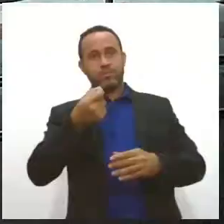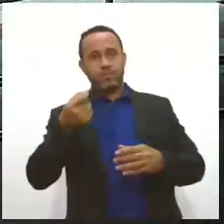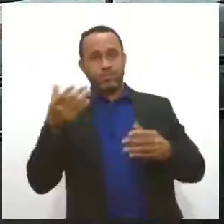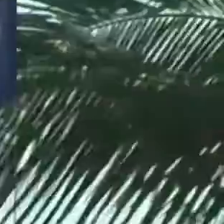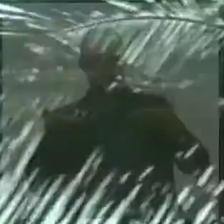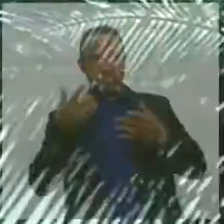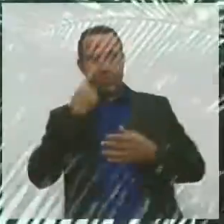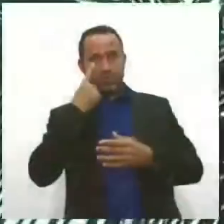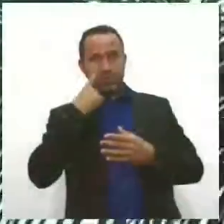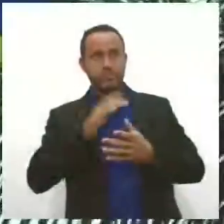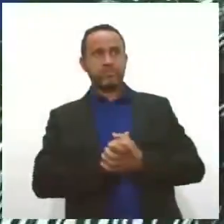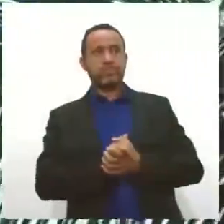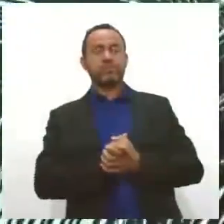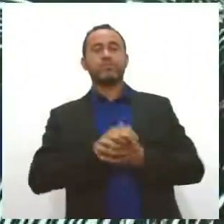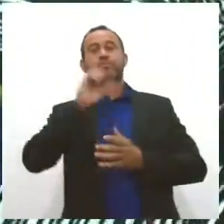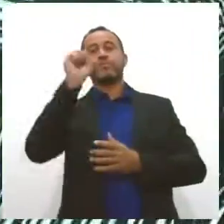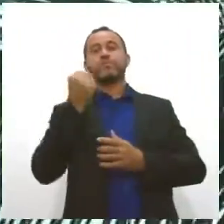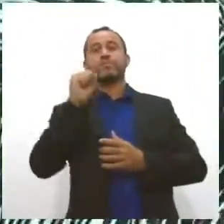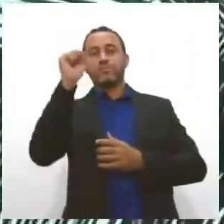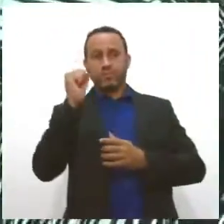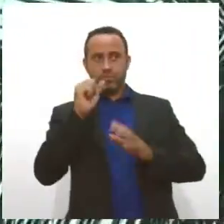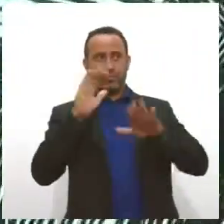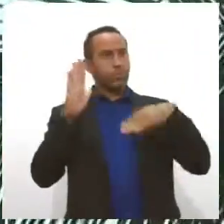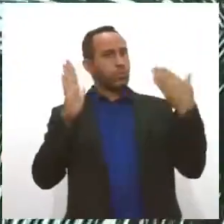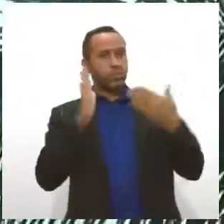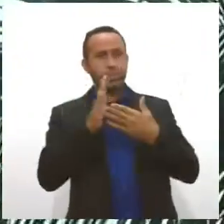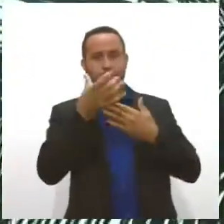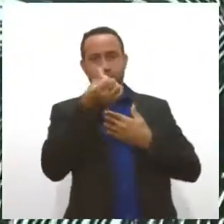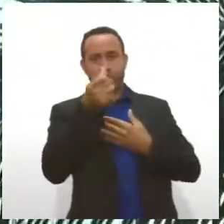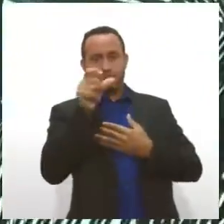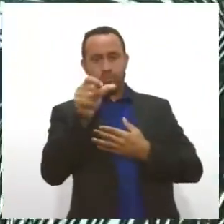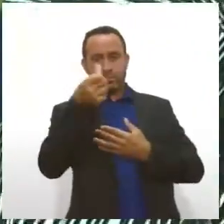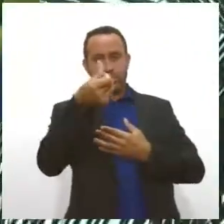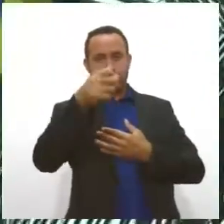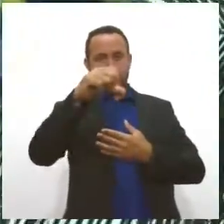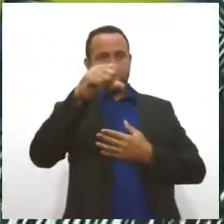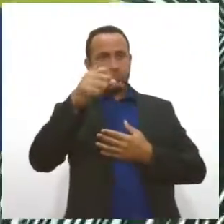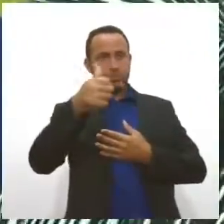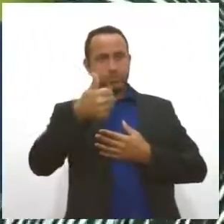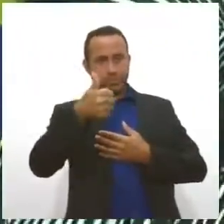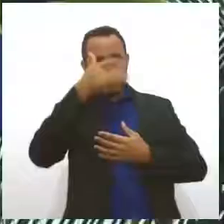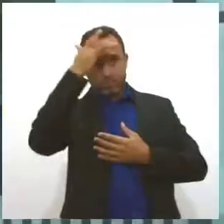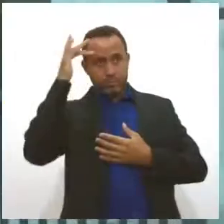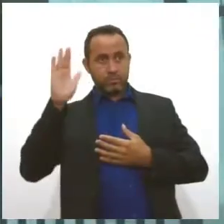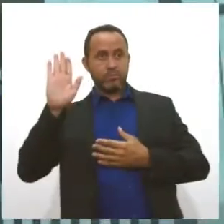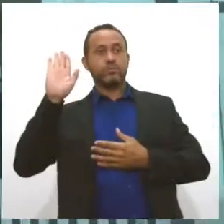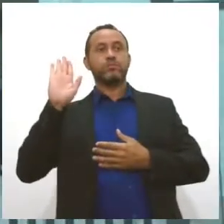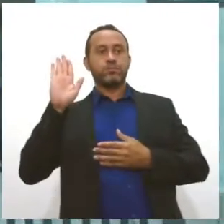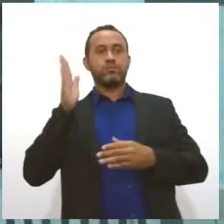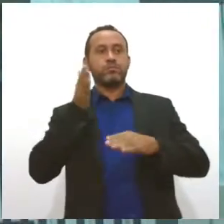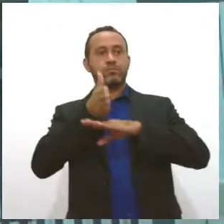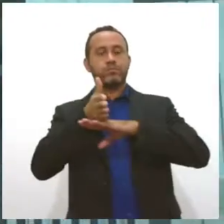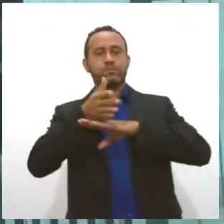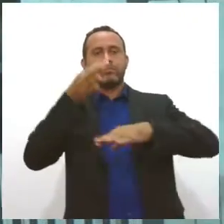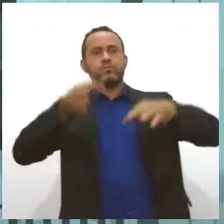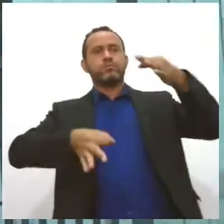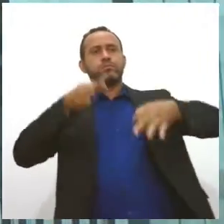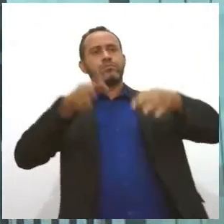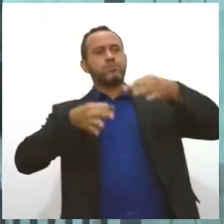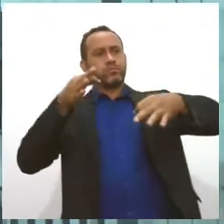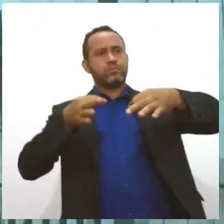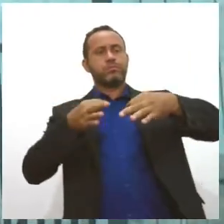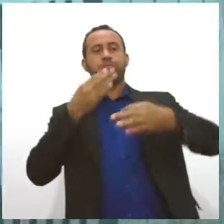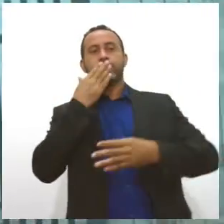Acompanhe. Em Sergipe, ao todo, 6.991 candidatos entraram na Justiça Eleitoral com